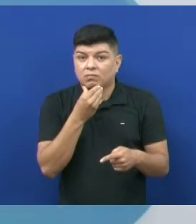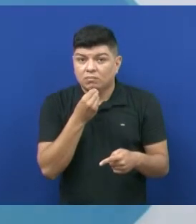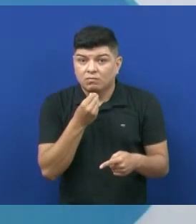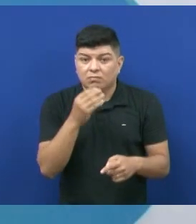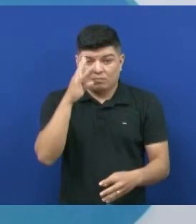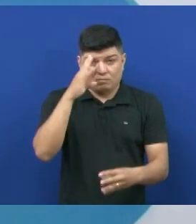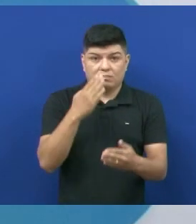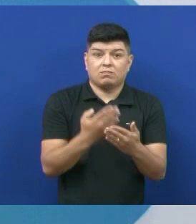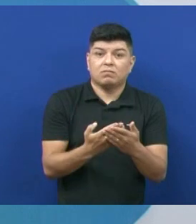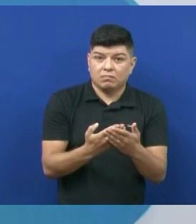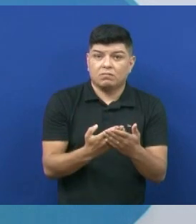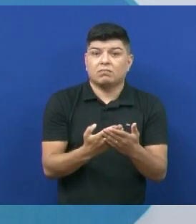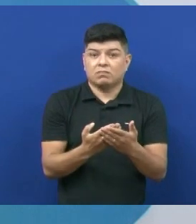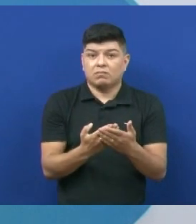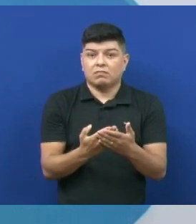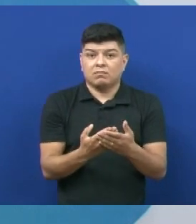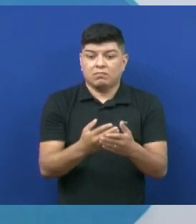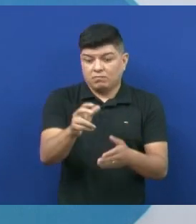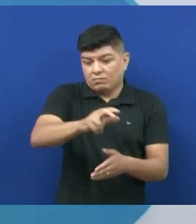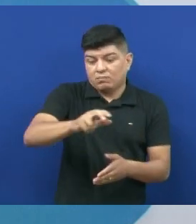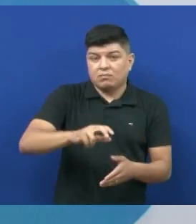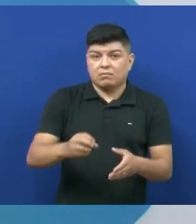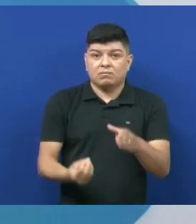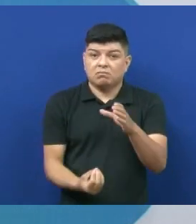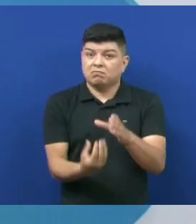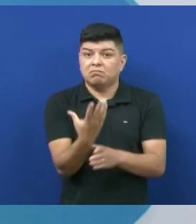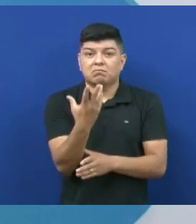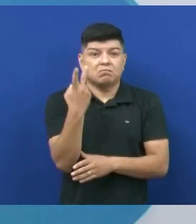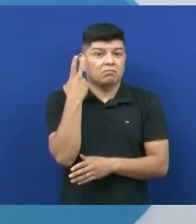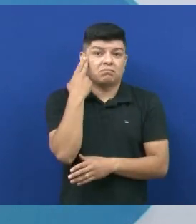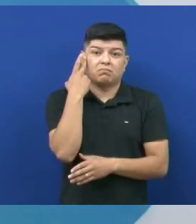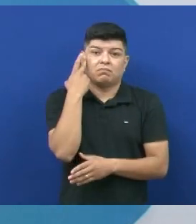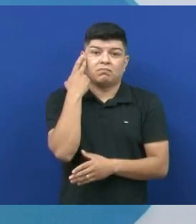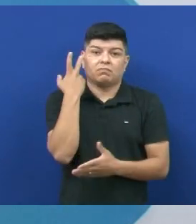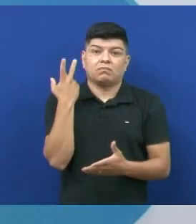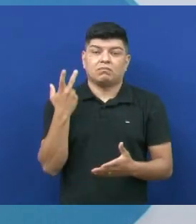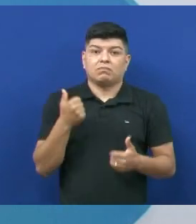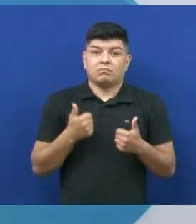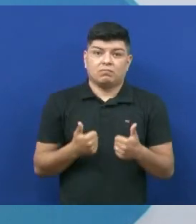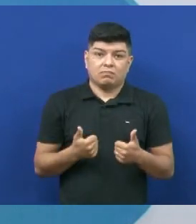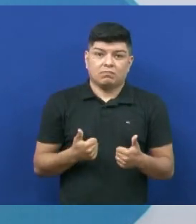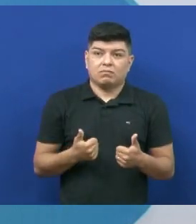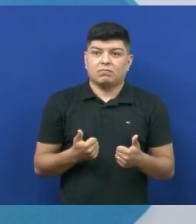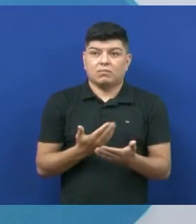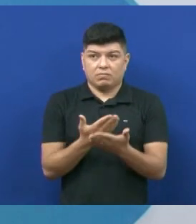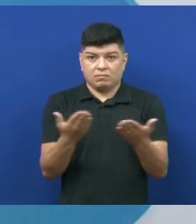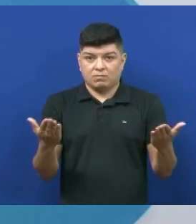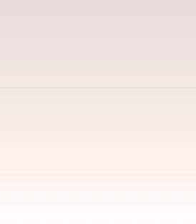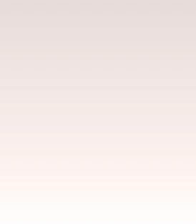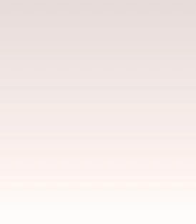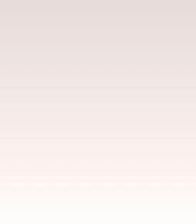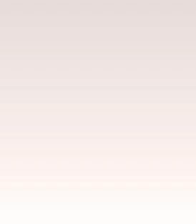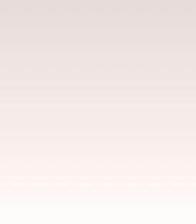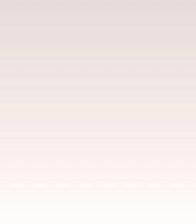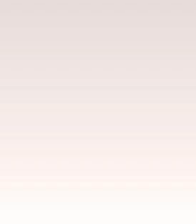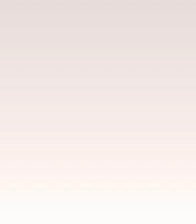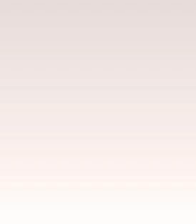que esses ratos apareciam de maneira espontânea. Bom, aí é com você. Manda ver!